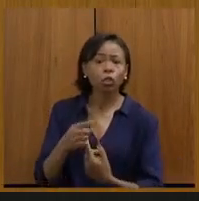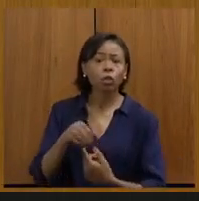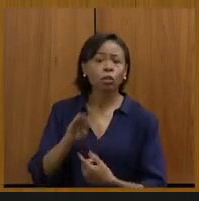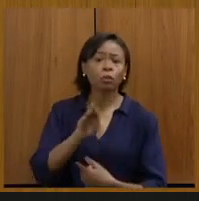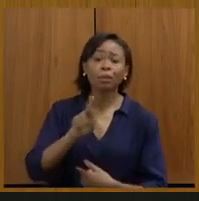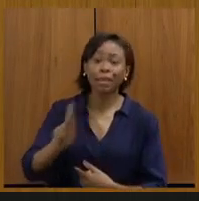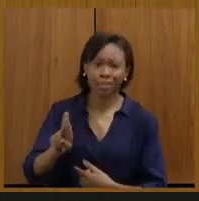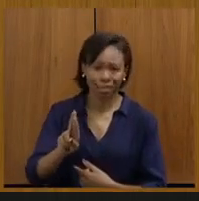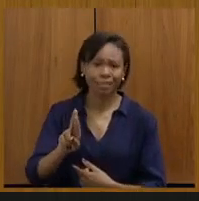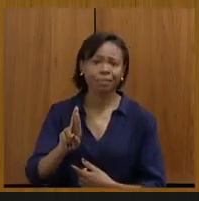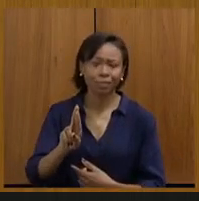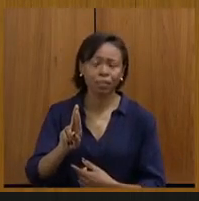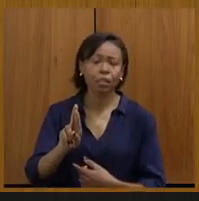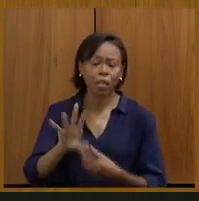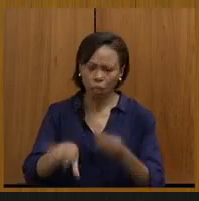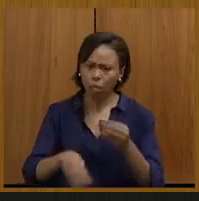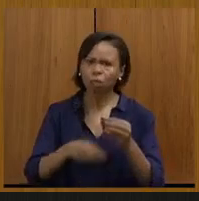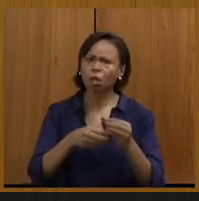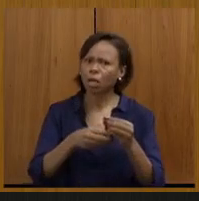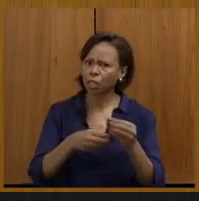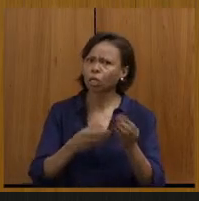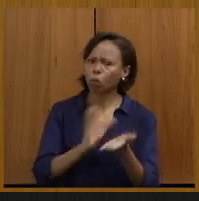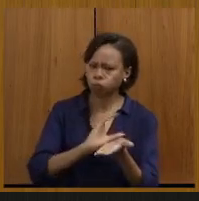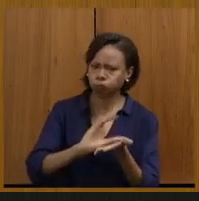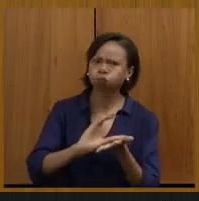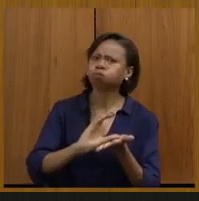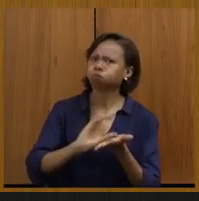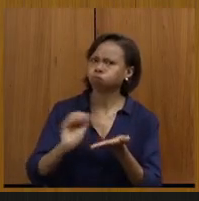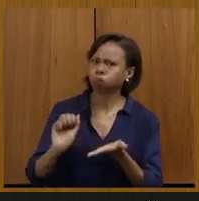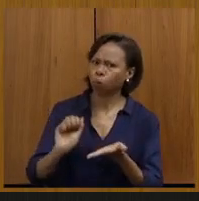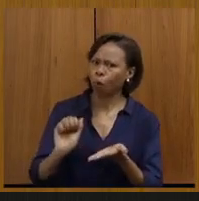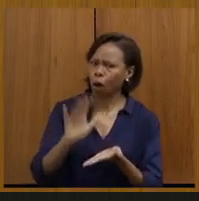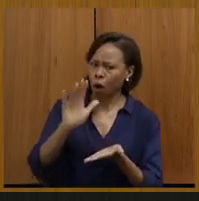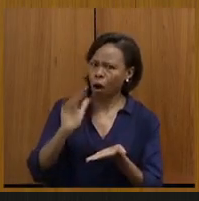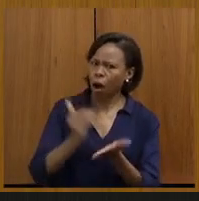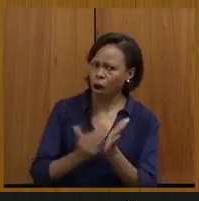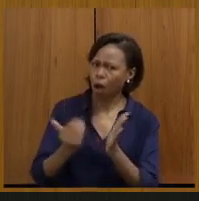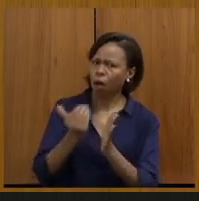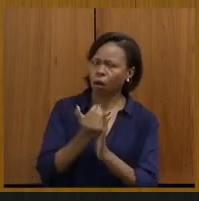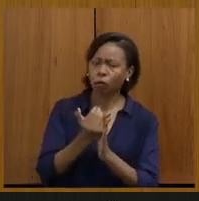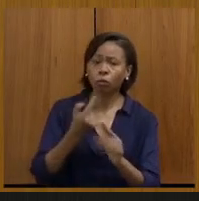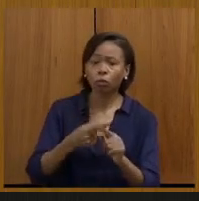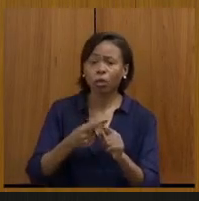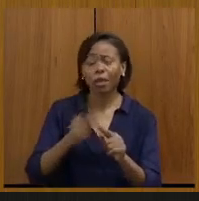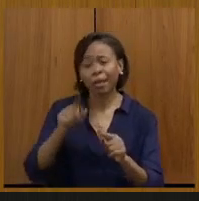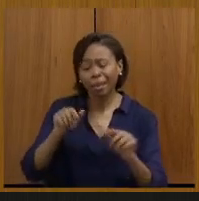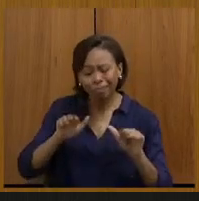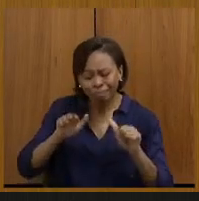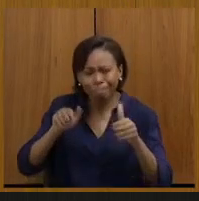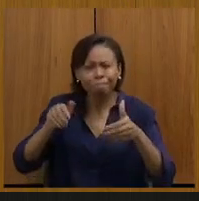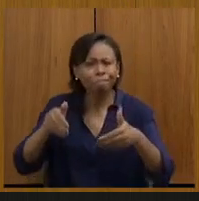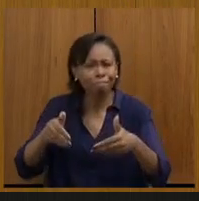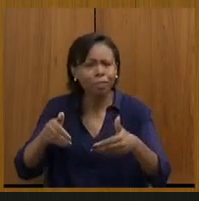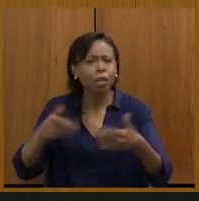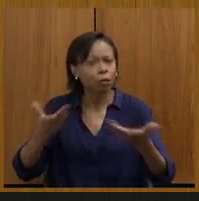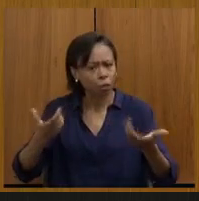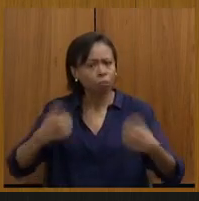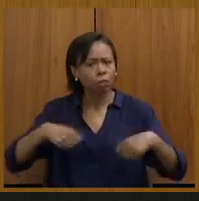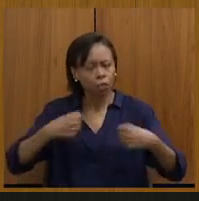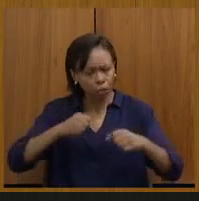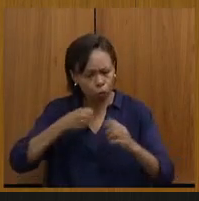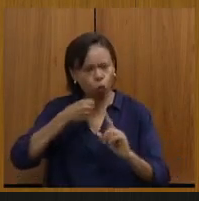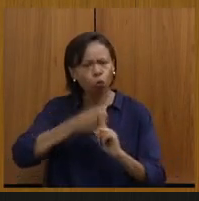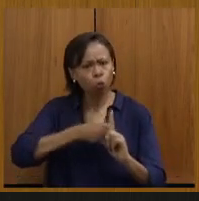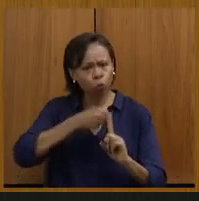assim, robusto, mas é porque era um caso específico, normalmente, temos que fazer a nossa luta sobre